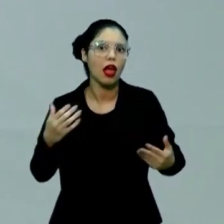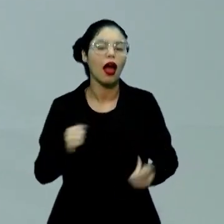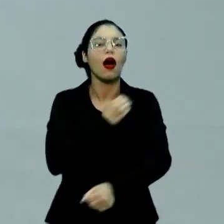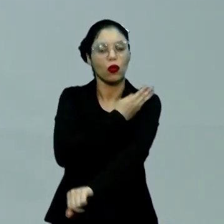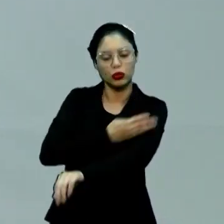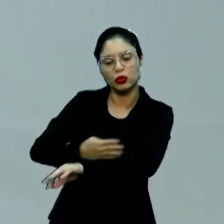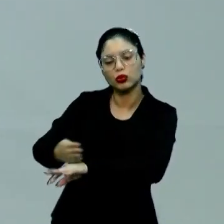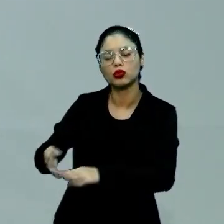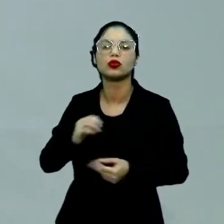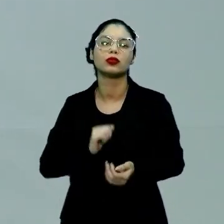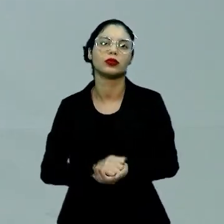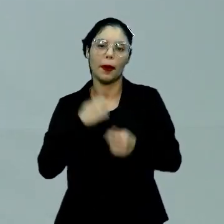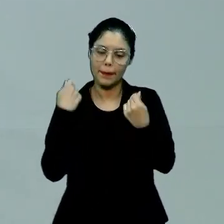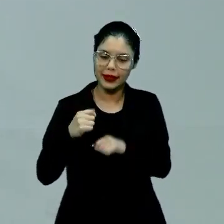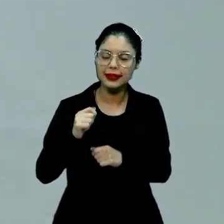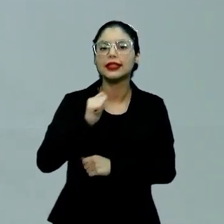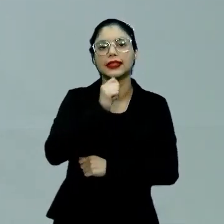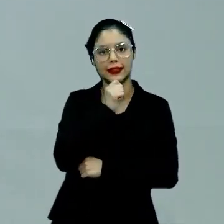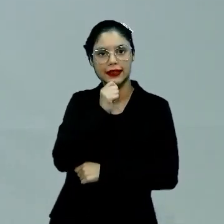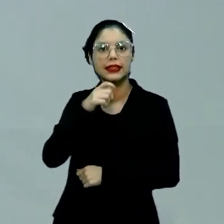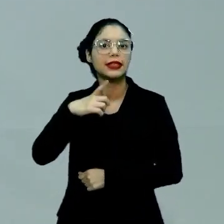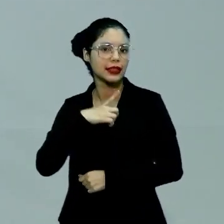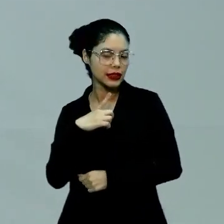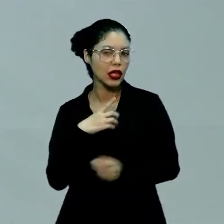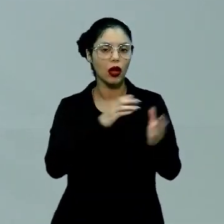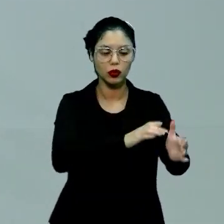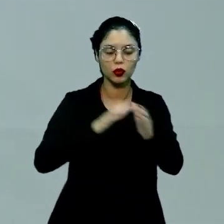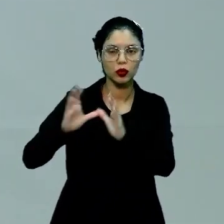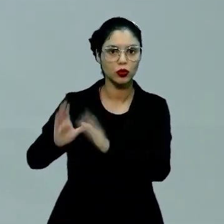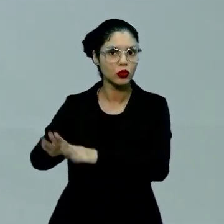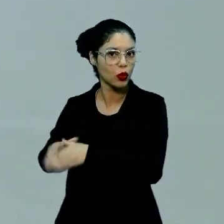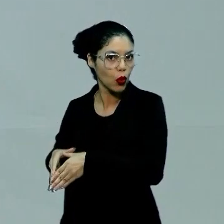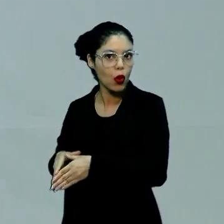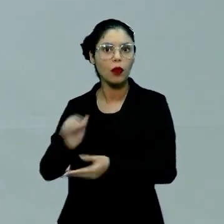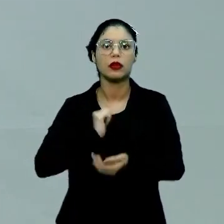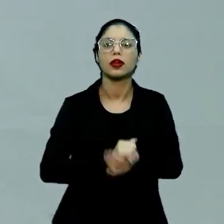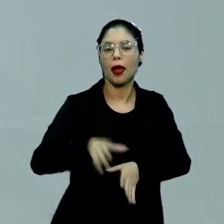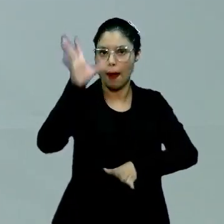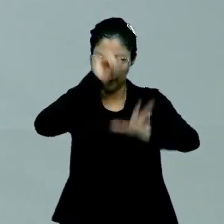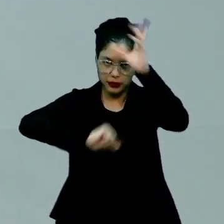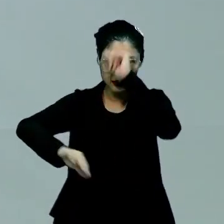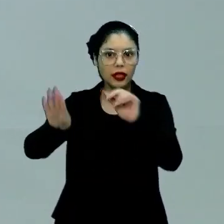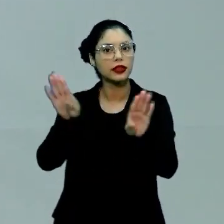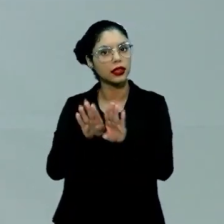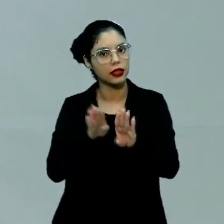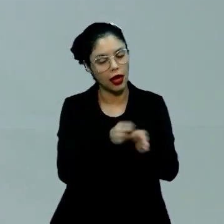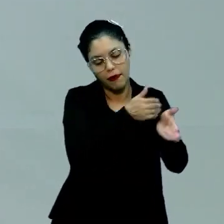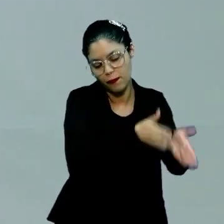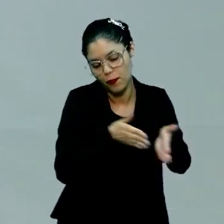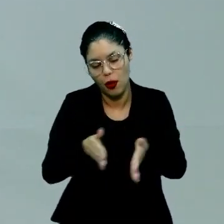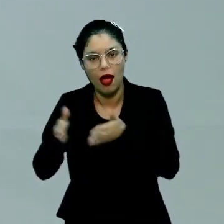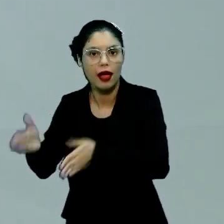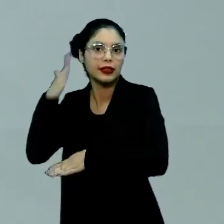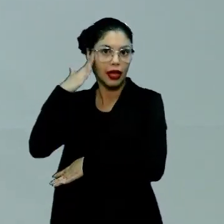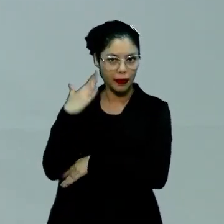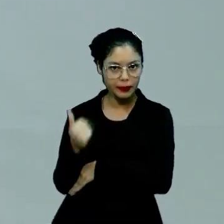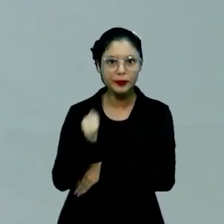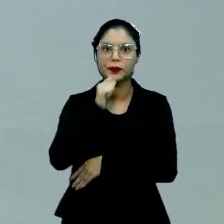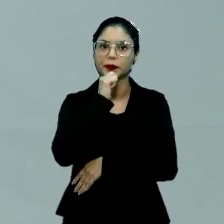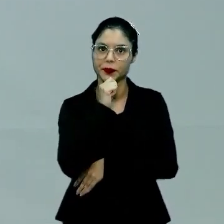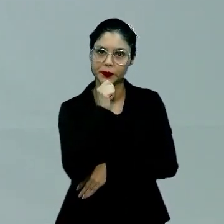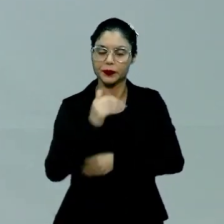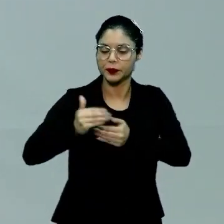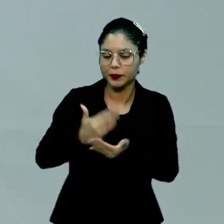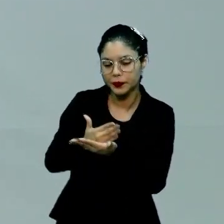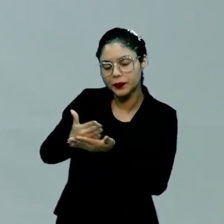é um hábito de um determinado grupo que passa determinado conhecimento, que passa determinado saber e